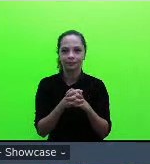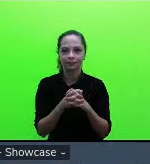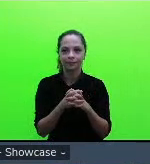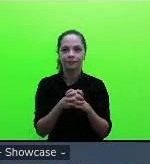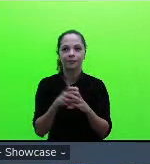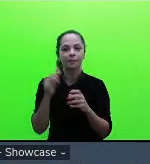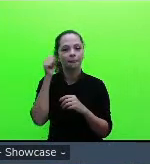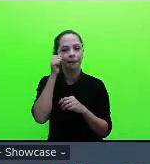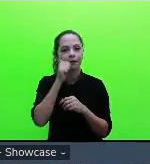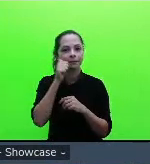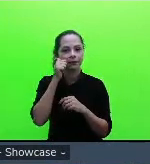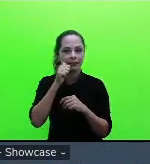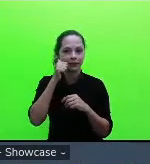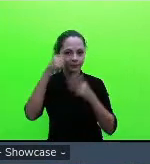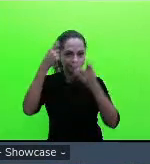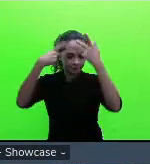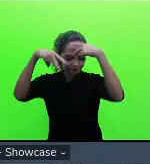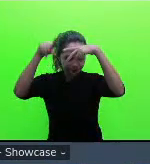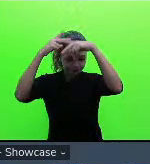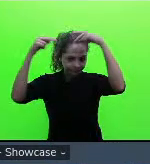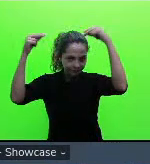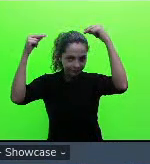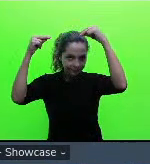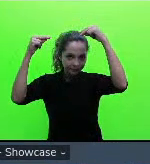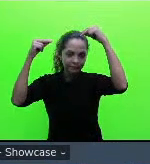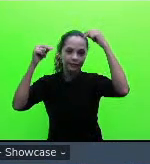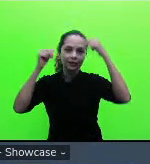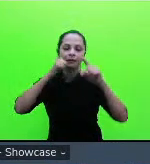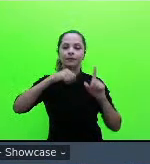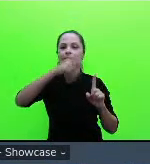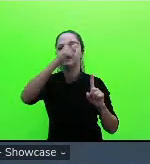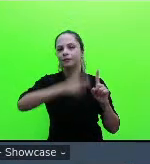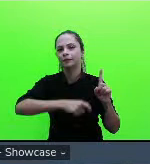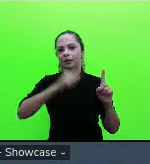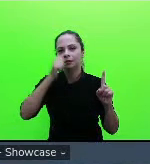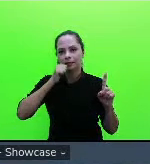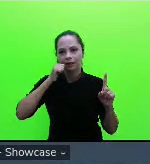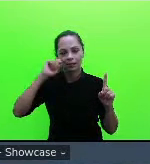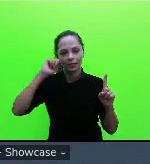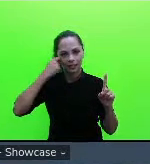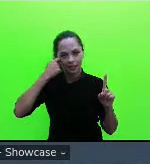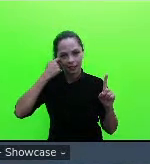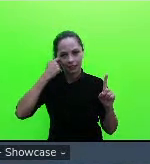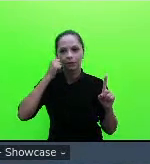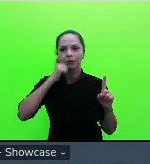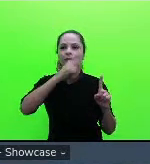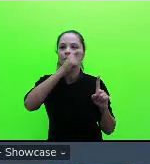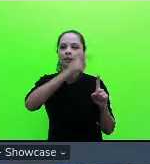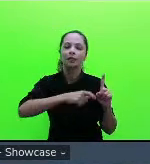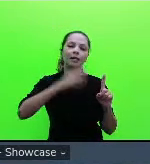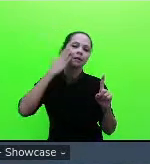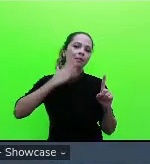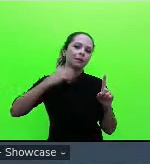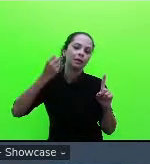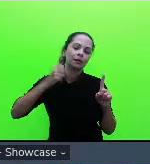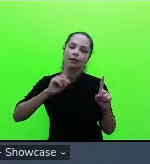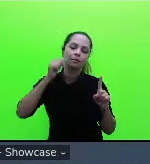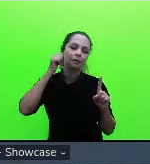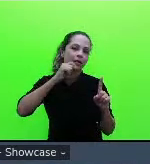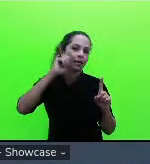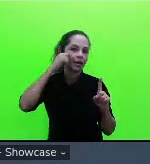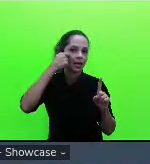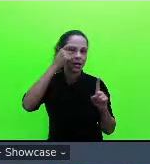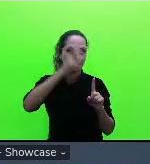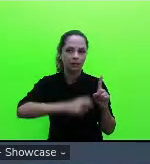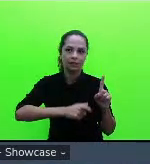de fita a personagem do livro original é uma menina negra ou uma menina branca não é uma menina negra é